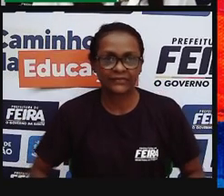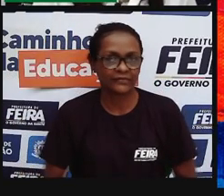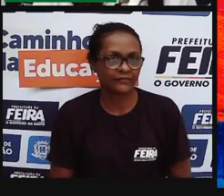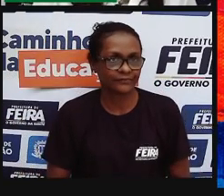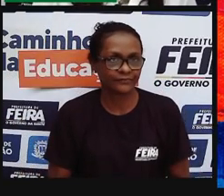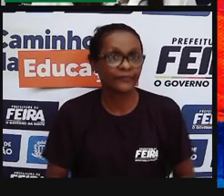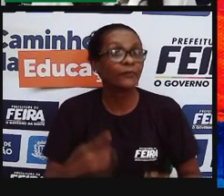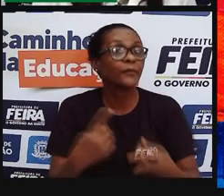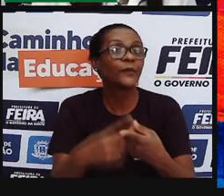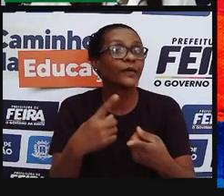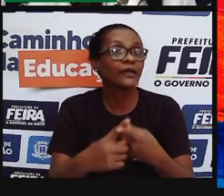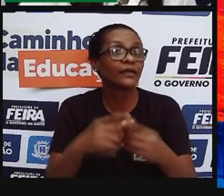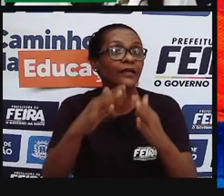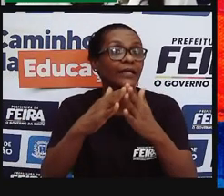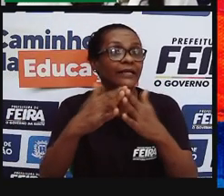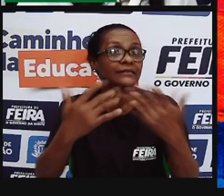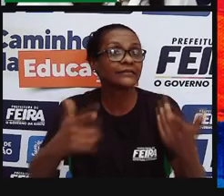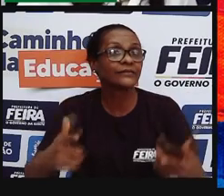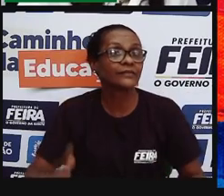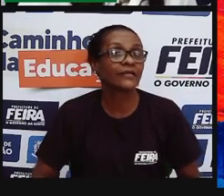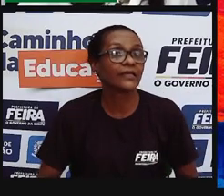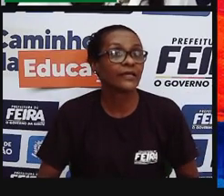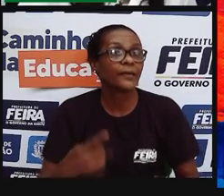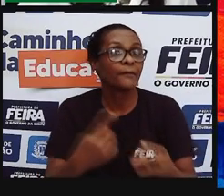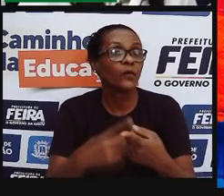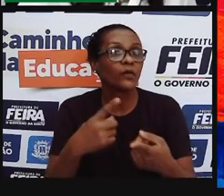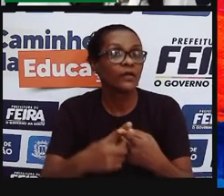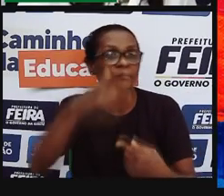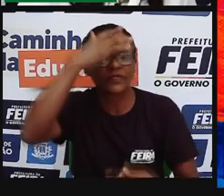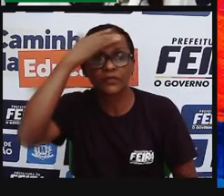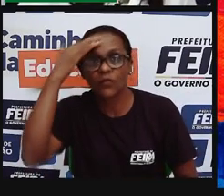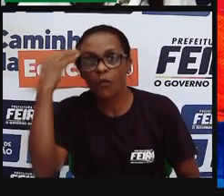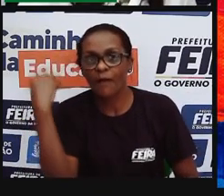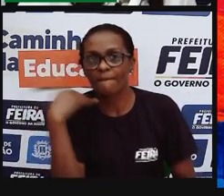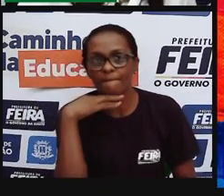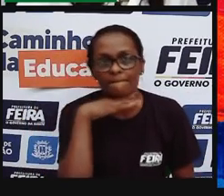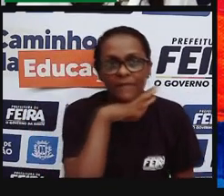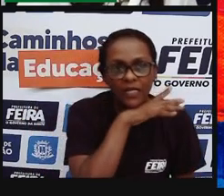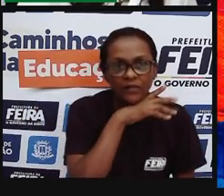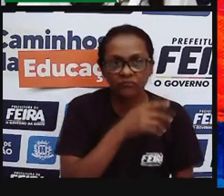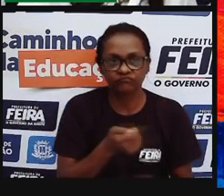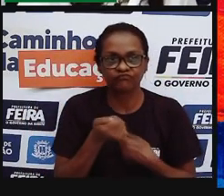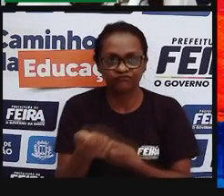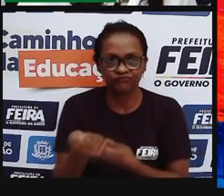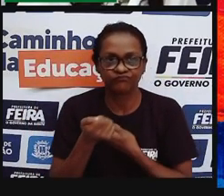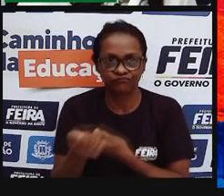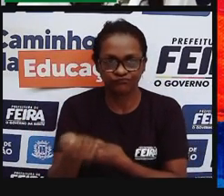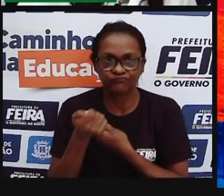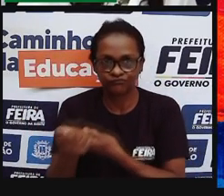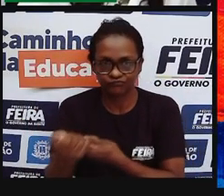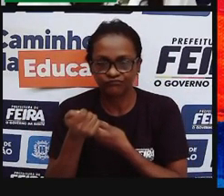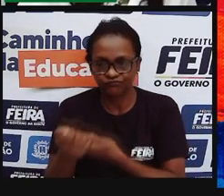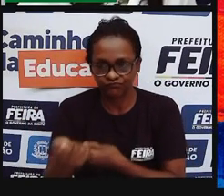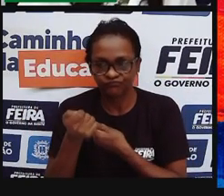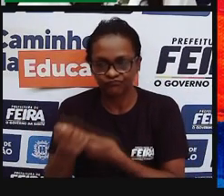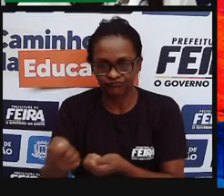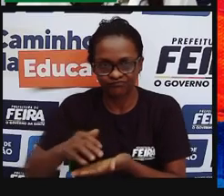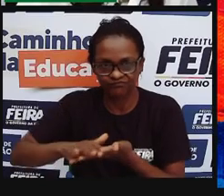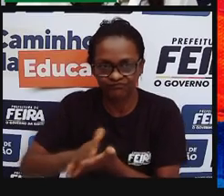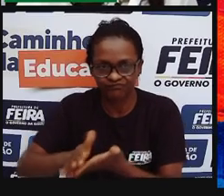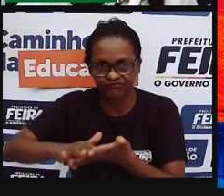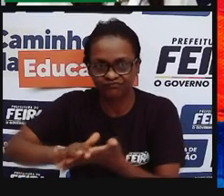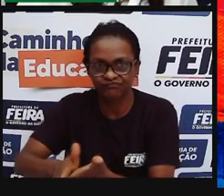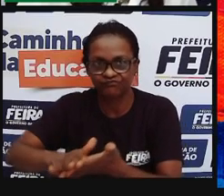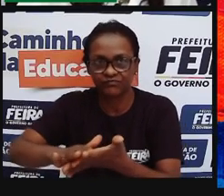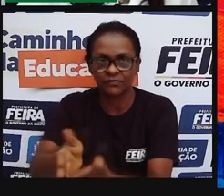e por que que é importante essa demarcação, né, desses territórios, desses povos indígenas. Porque antes dos portugueses chegarem aqui,